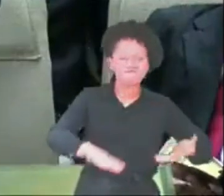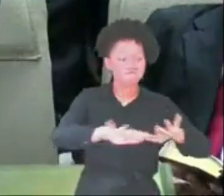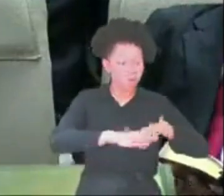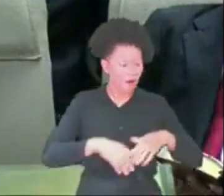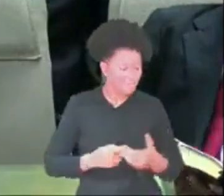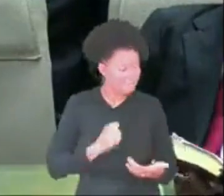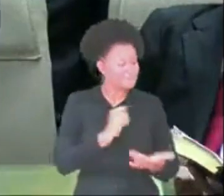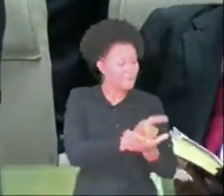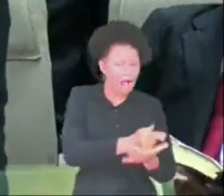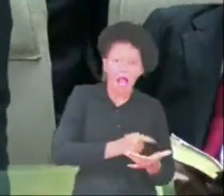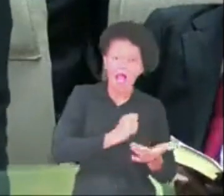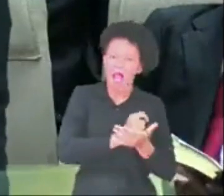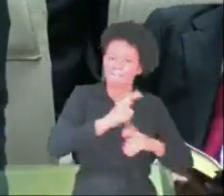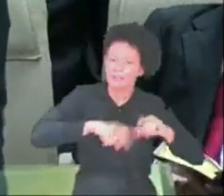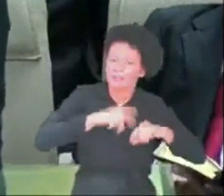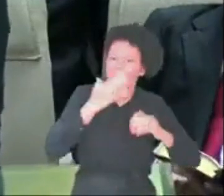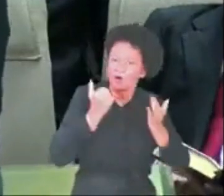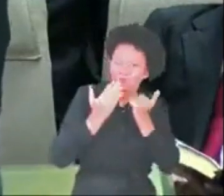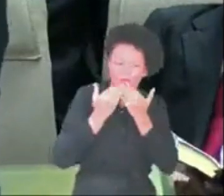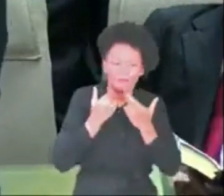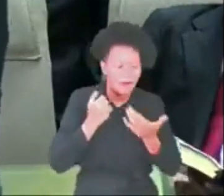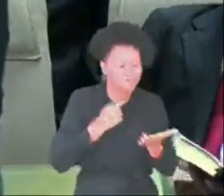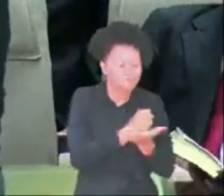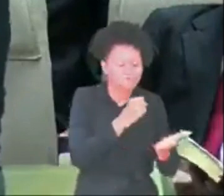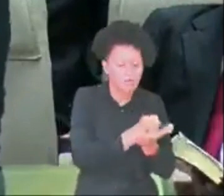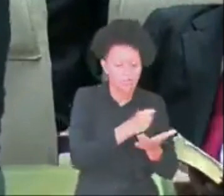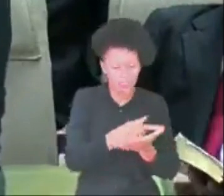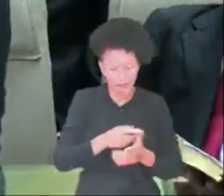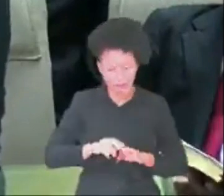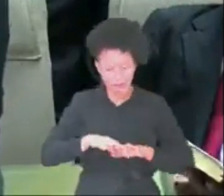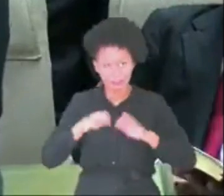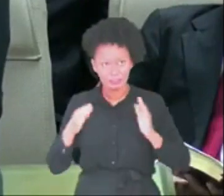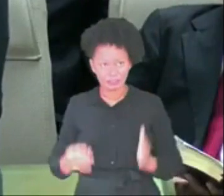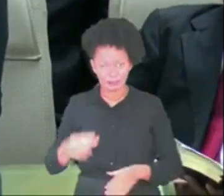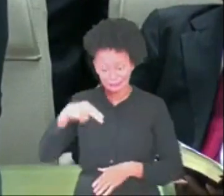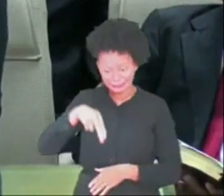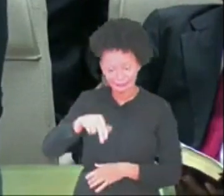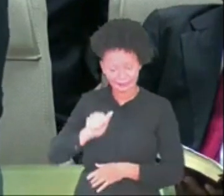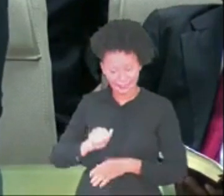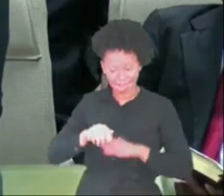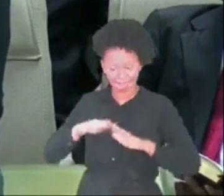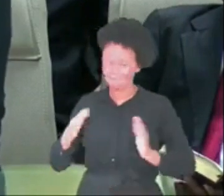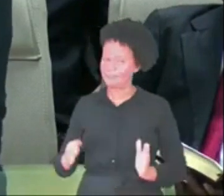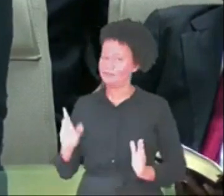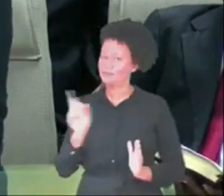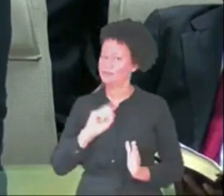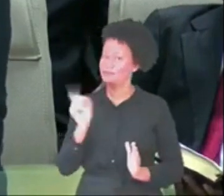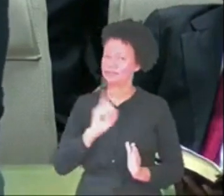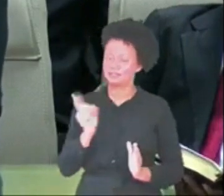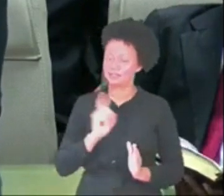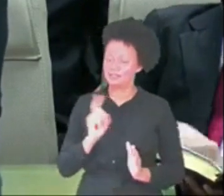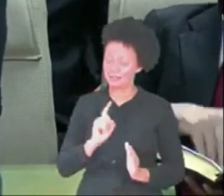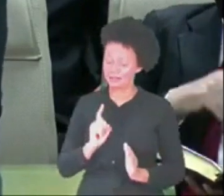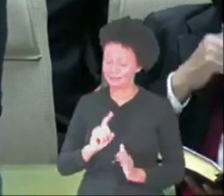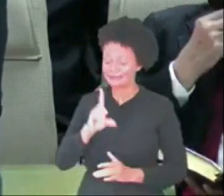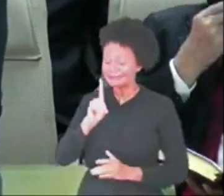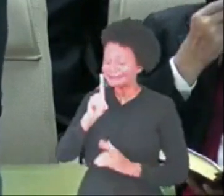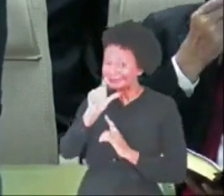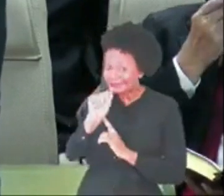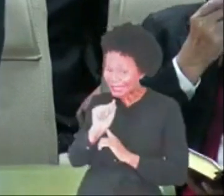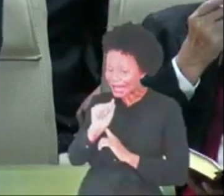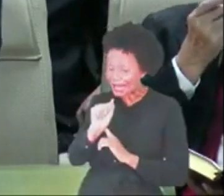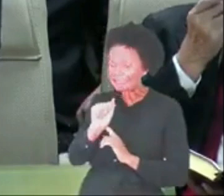Sustentava. Eles não comiam na mesa. Eu já vi alguém pregando que eles comiam na mesa. Mas eles não comiam na mesa. Eles comiam